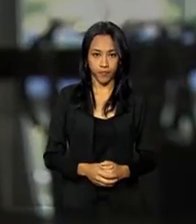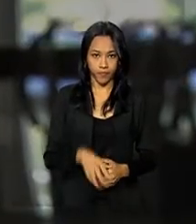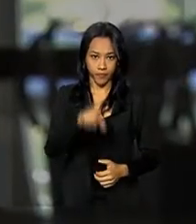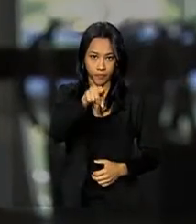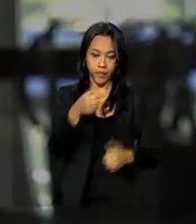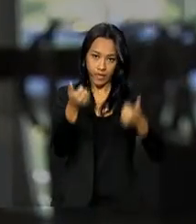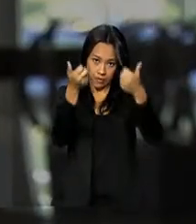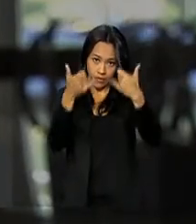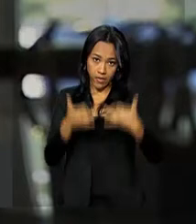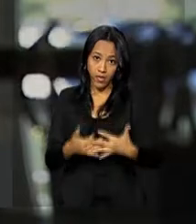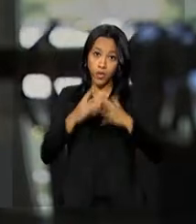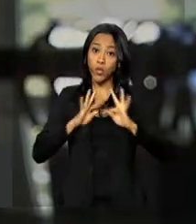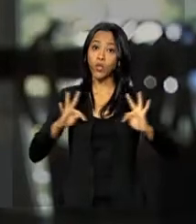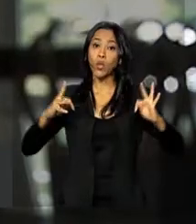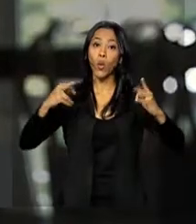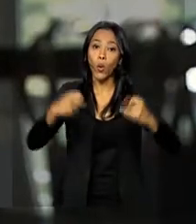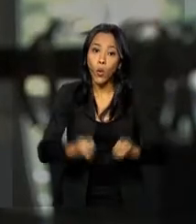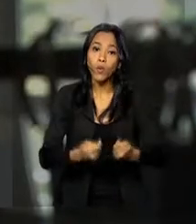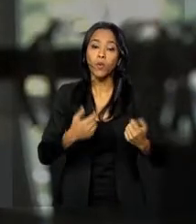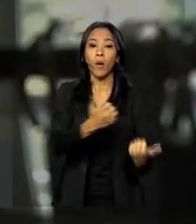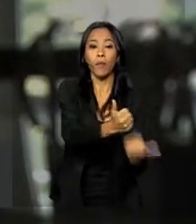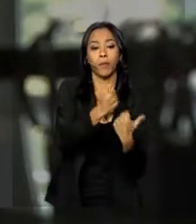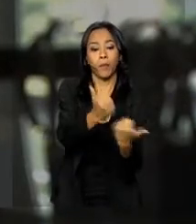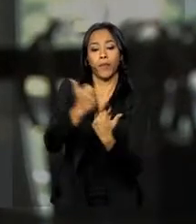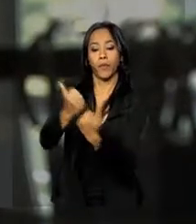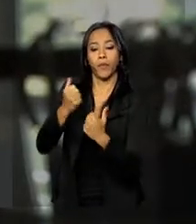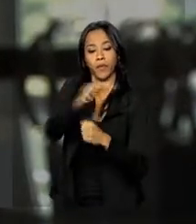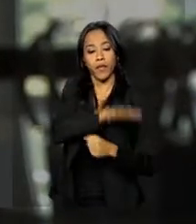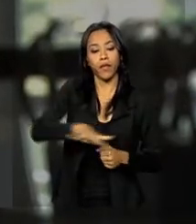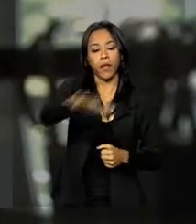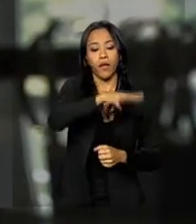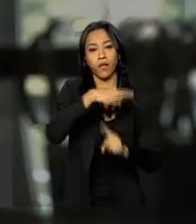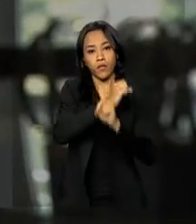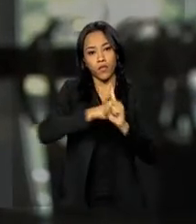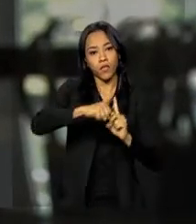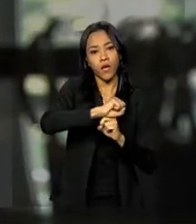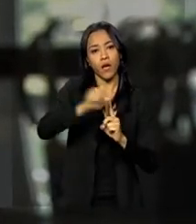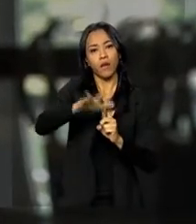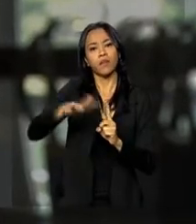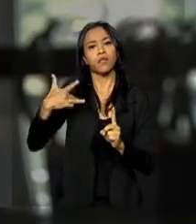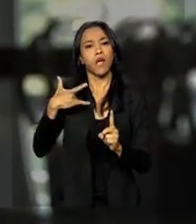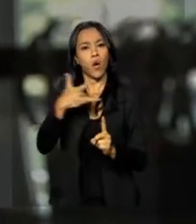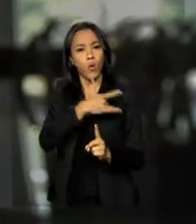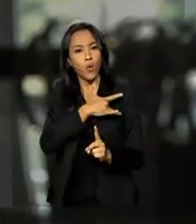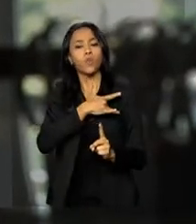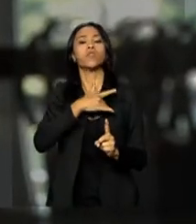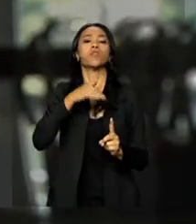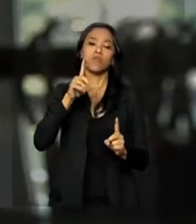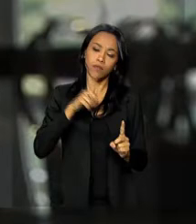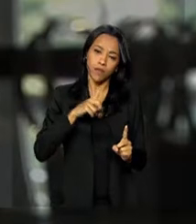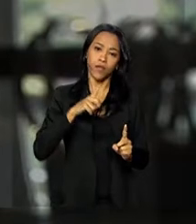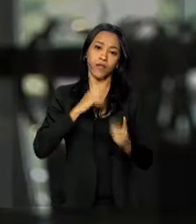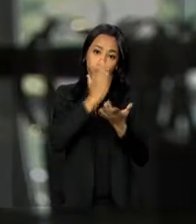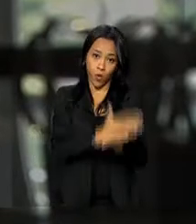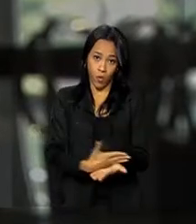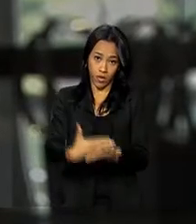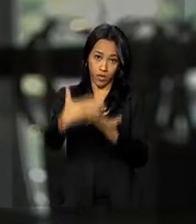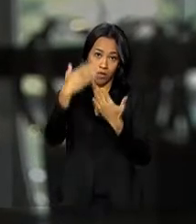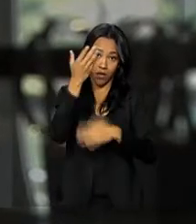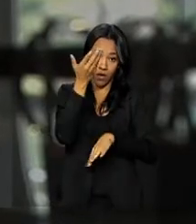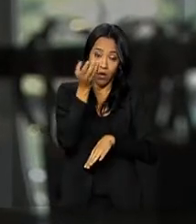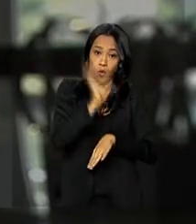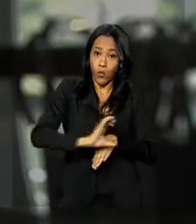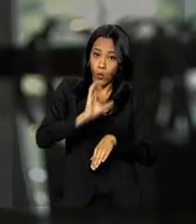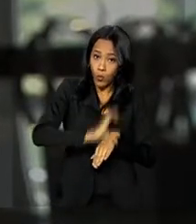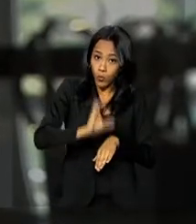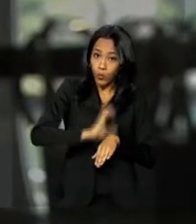Toda a rede de assistência social do município, bem como a rede de saúde, está mobilizada. Então, eles vão começar a participar de cursos para